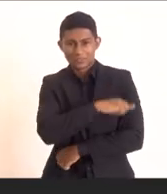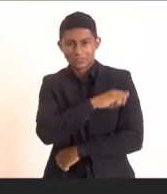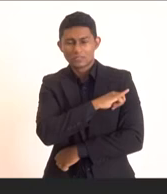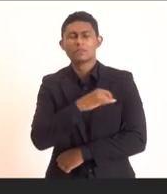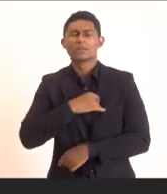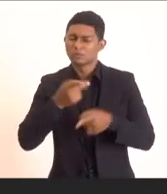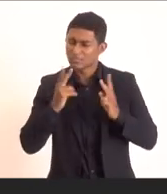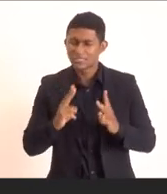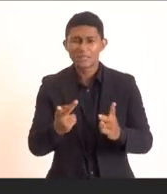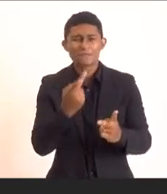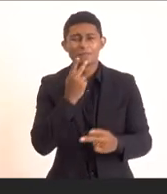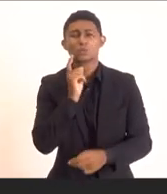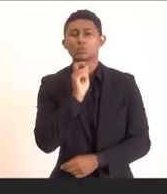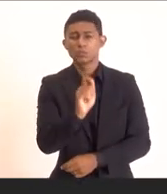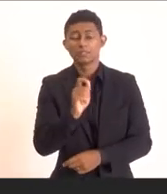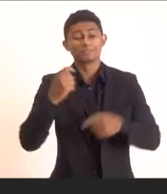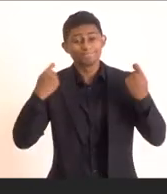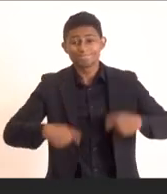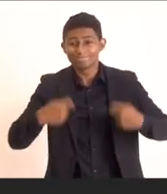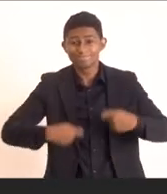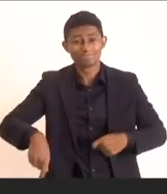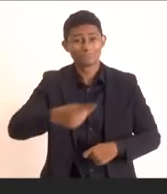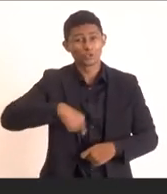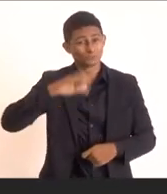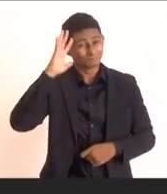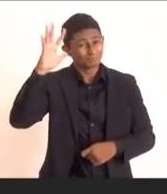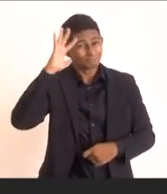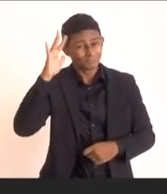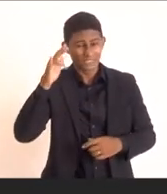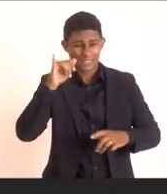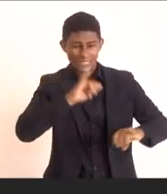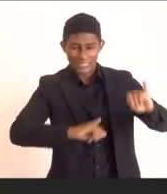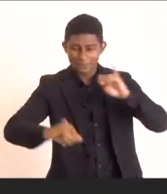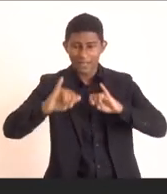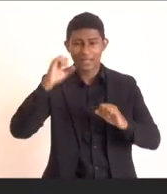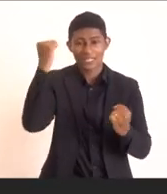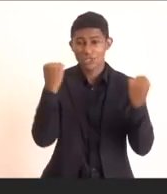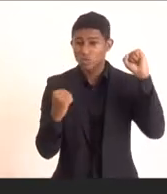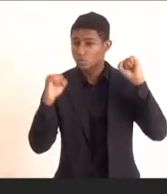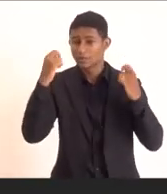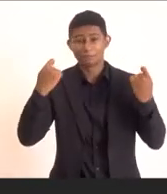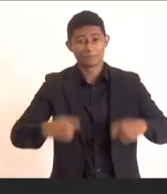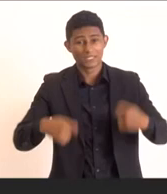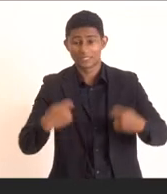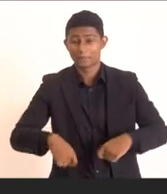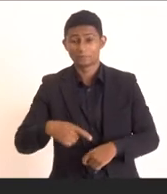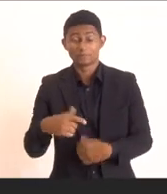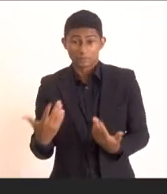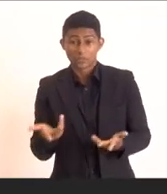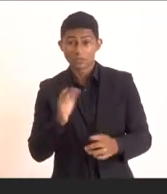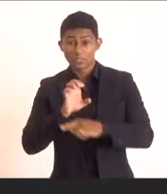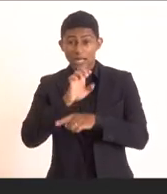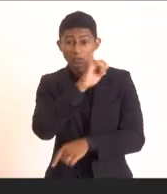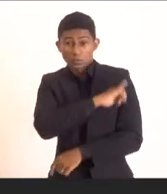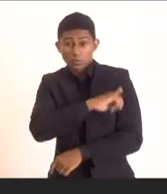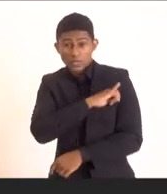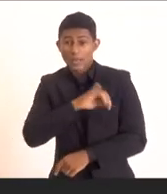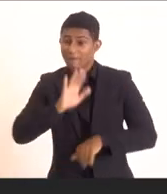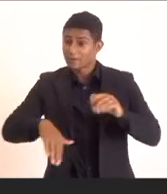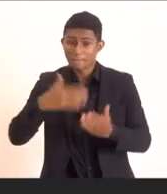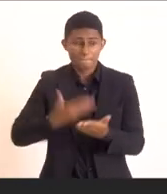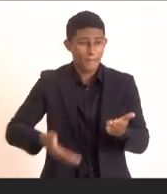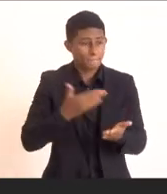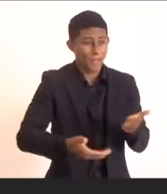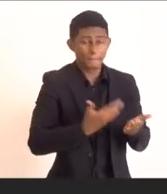falado a necessidade da gente pensar a fixação da indústria química. O Estado do Rio de Janeiro tem perdido a indústria química para outros estados,